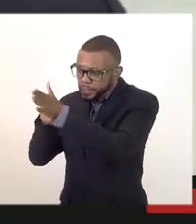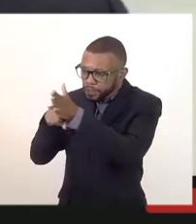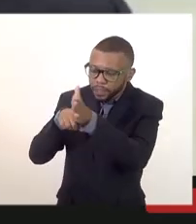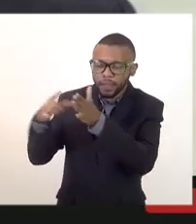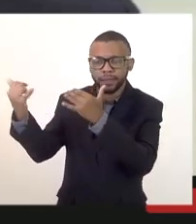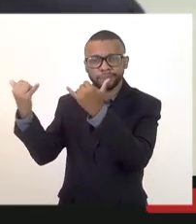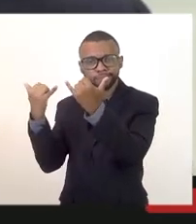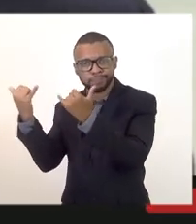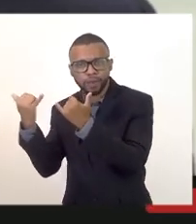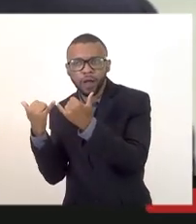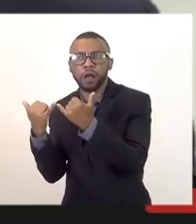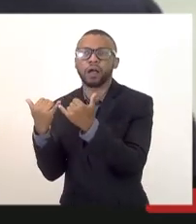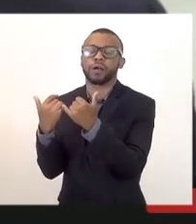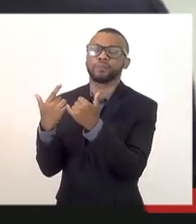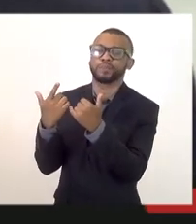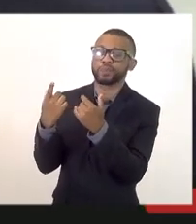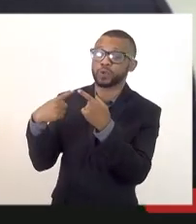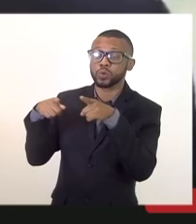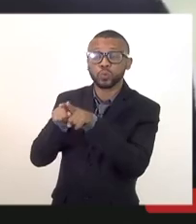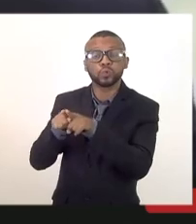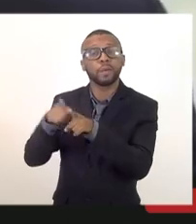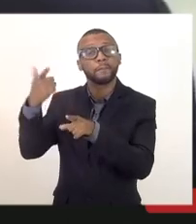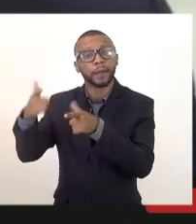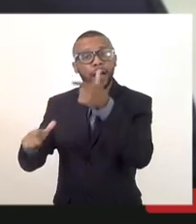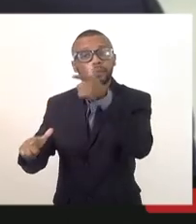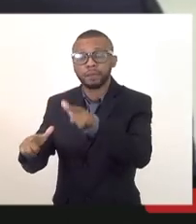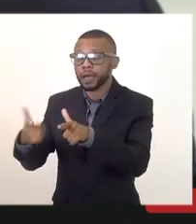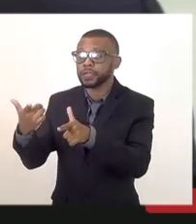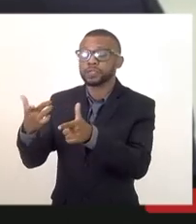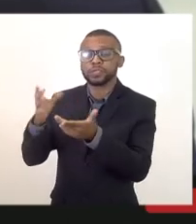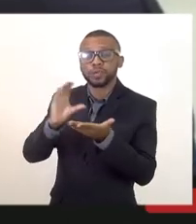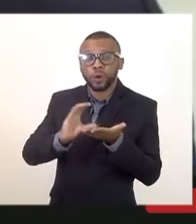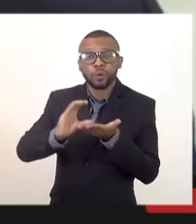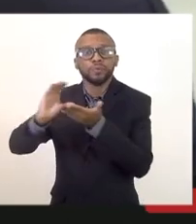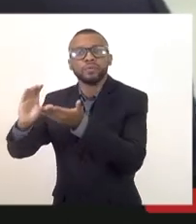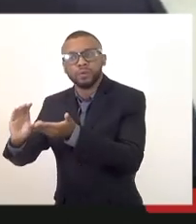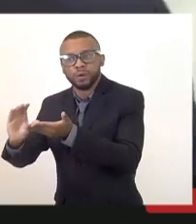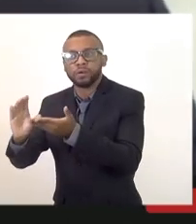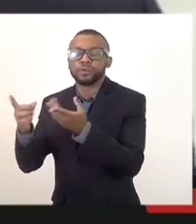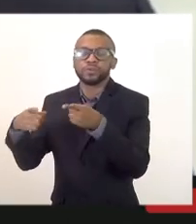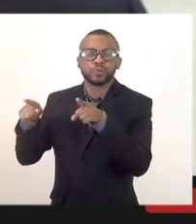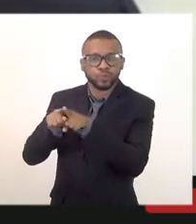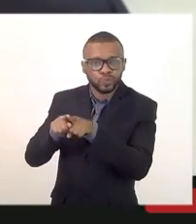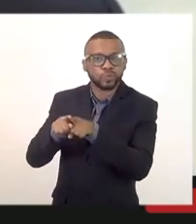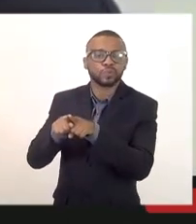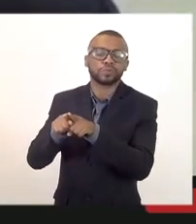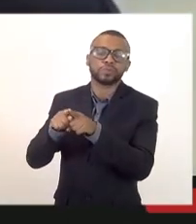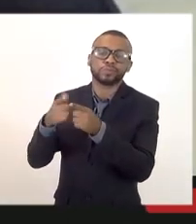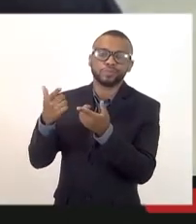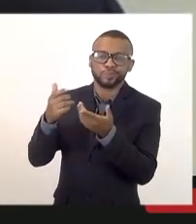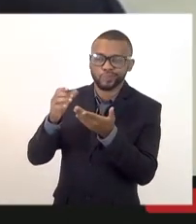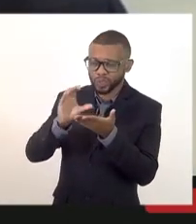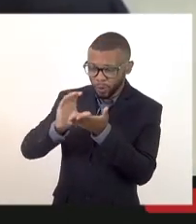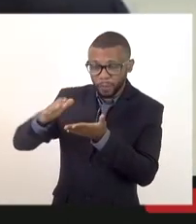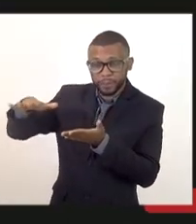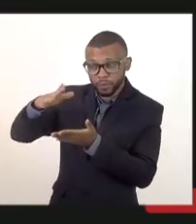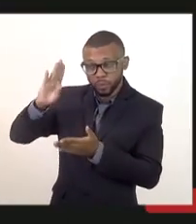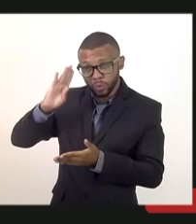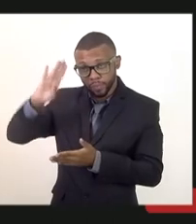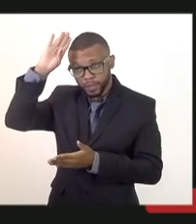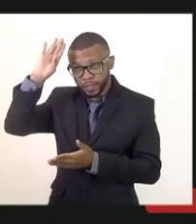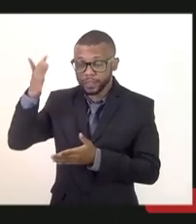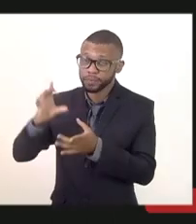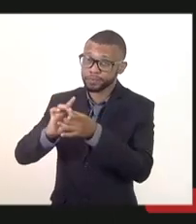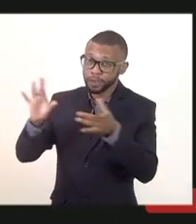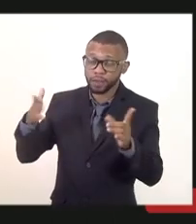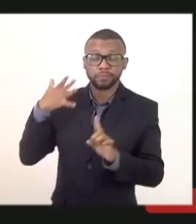as demais diretorias e tal do corpo de bombeiros só para a ser o objetivo e permitir também os outros concursos de falarem eu acho que eu acho que